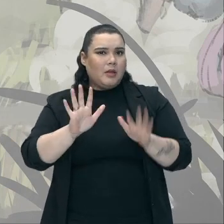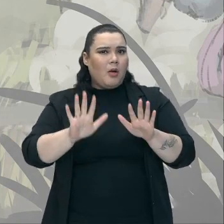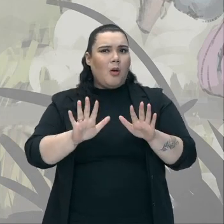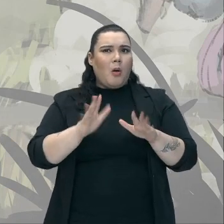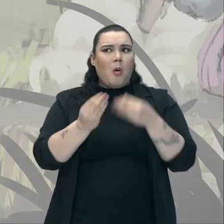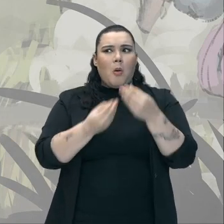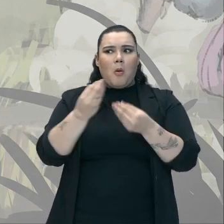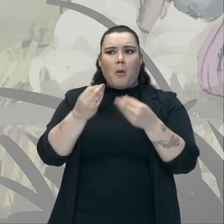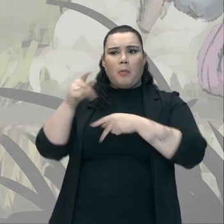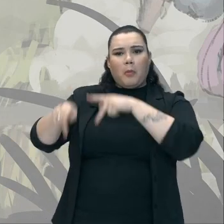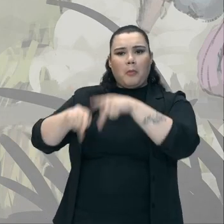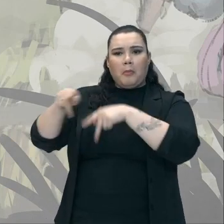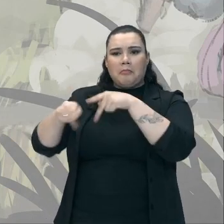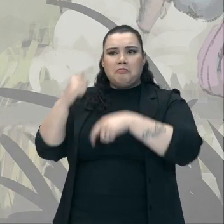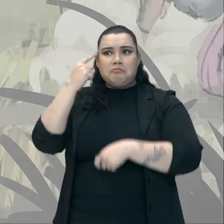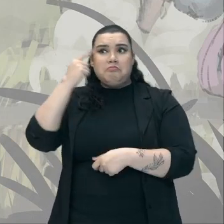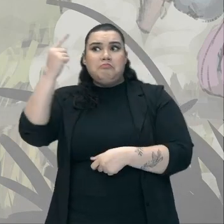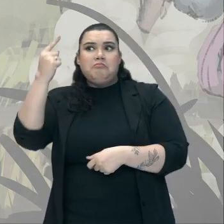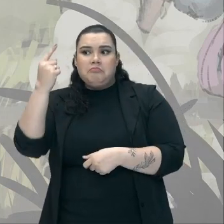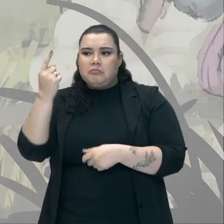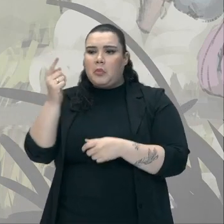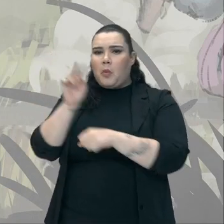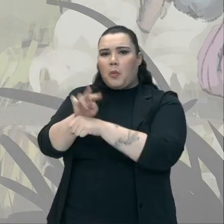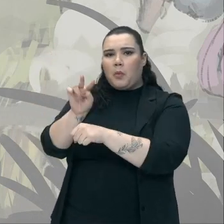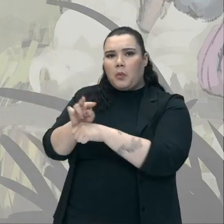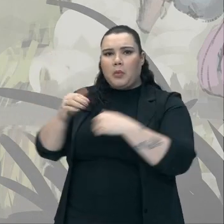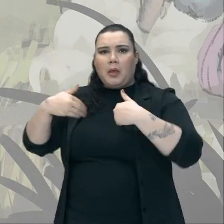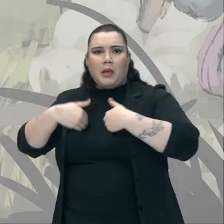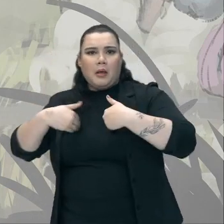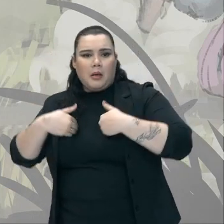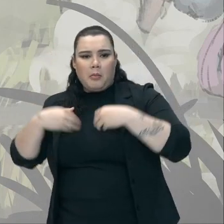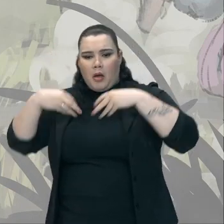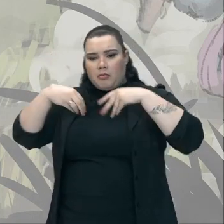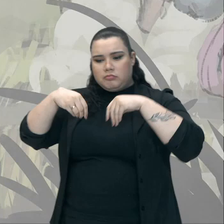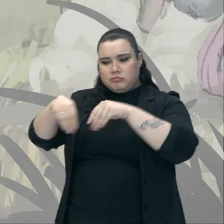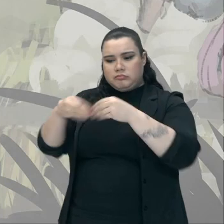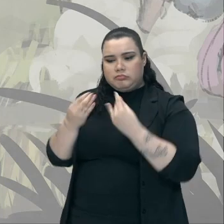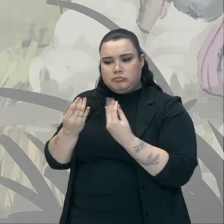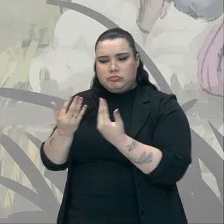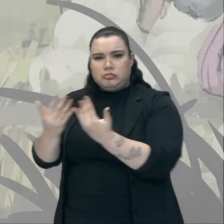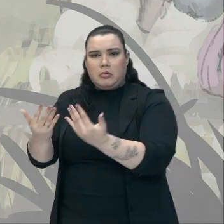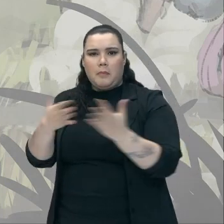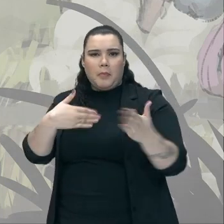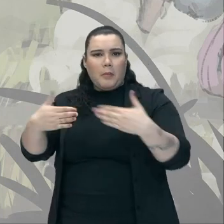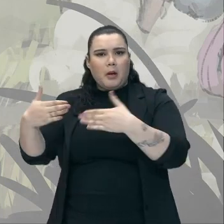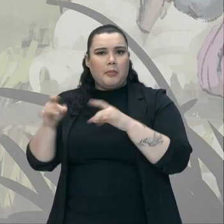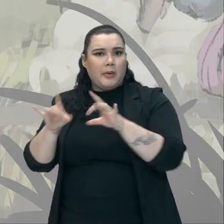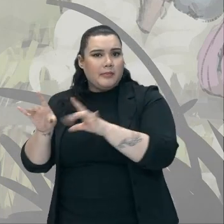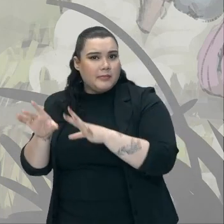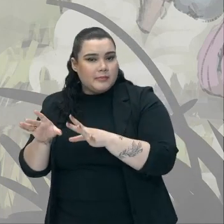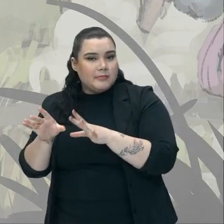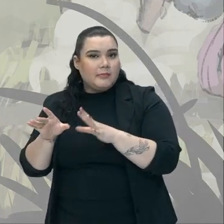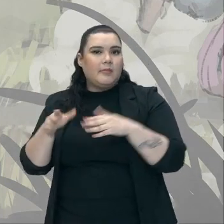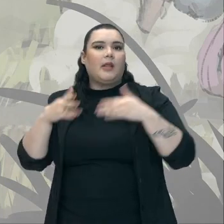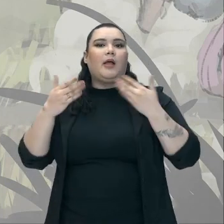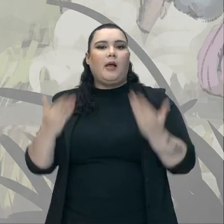Ninguém se preocupou Em criar animais Ninguém se preocupou De certa forma Em fazer comércio Houve Uma crise De fome Que